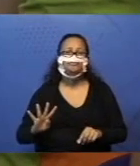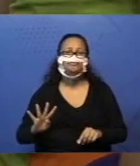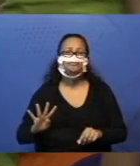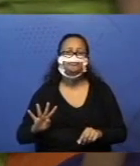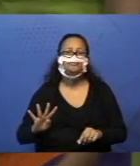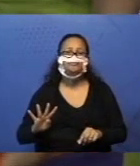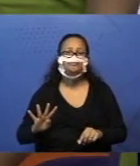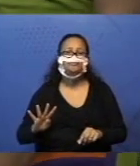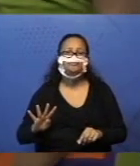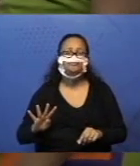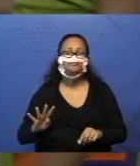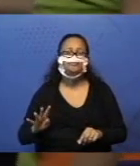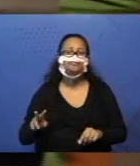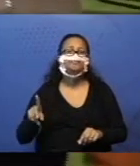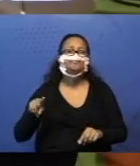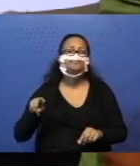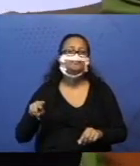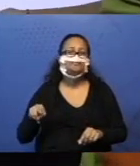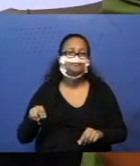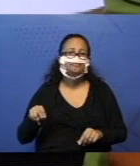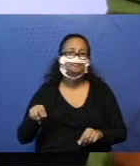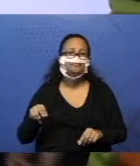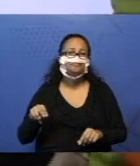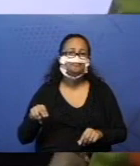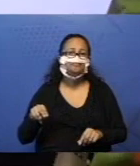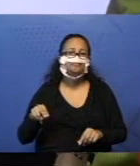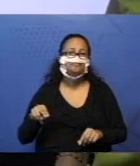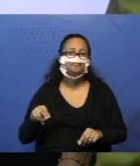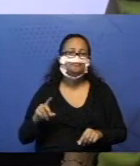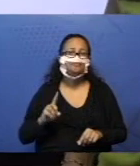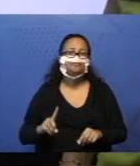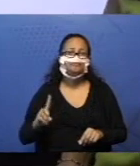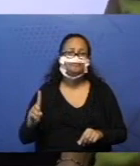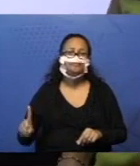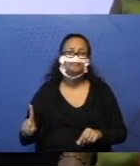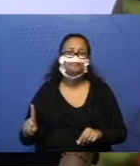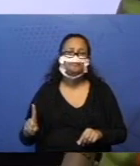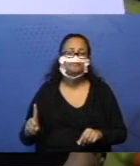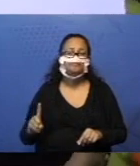E o total? Ah, já sabem, né? Qual que é o total? 11.